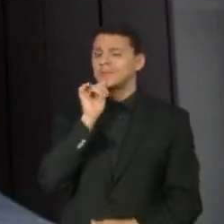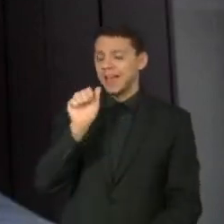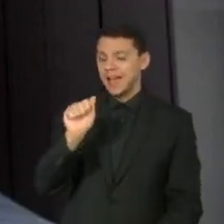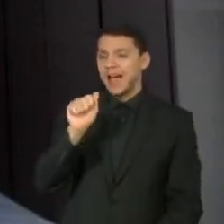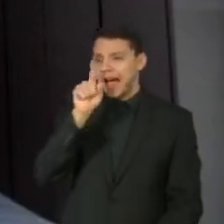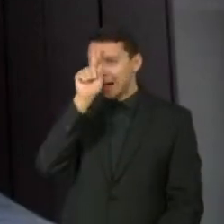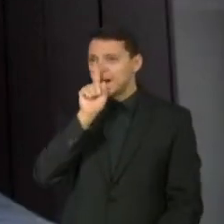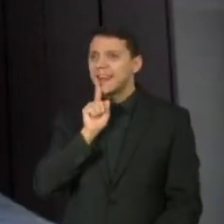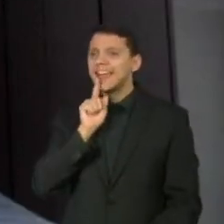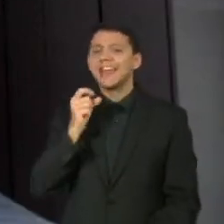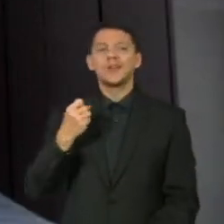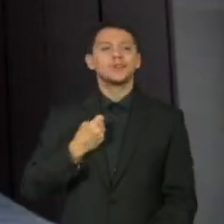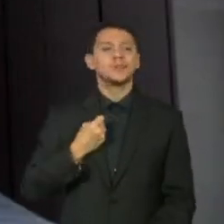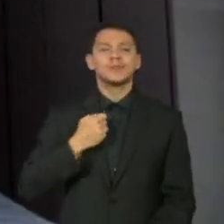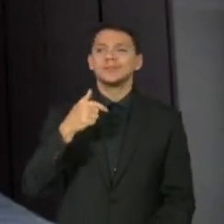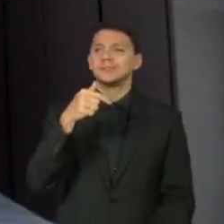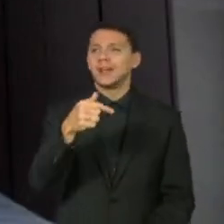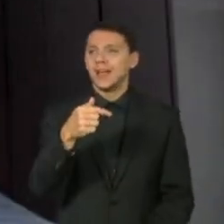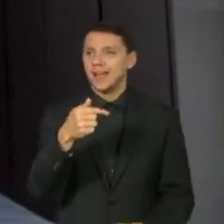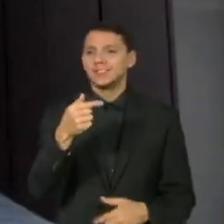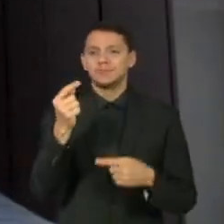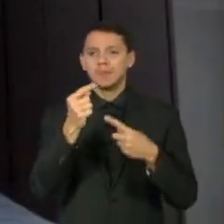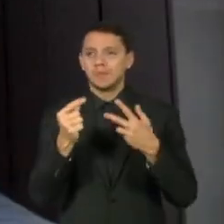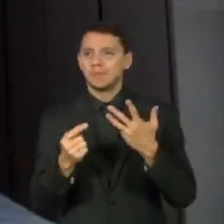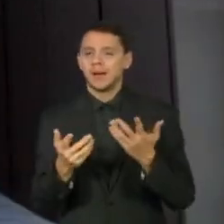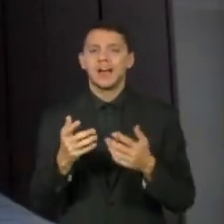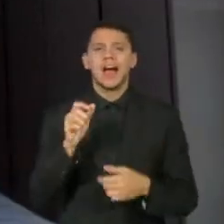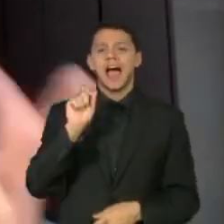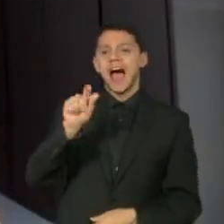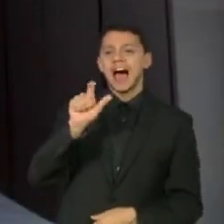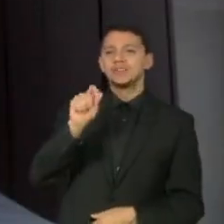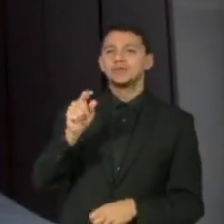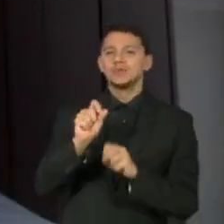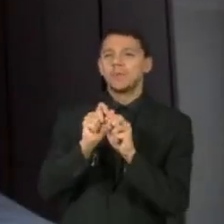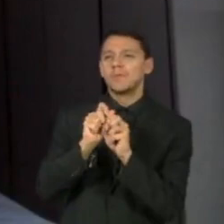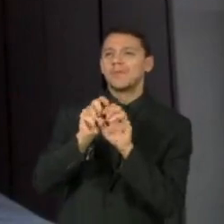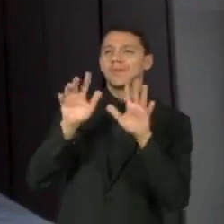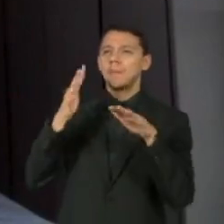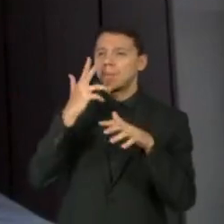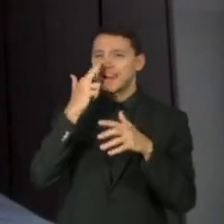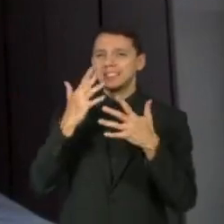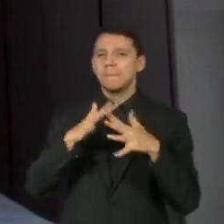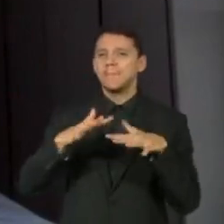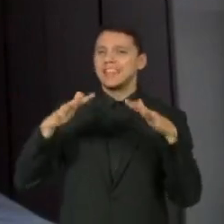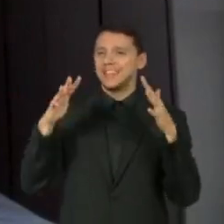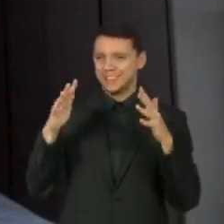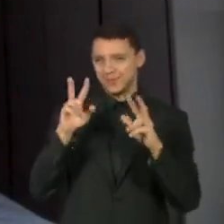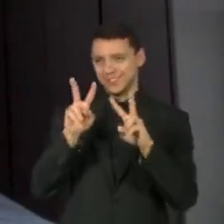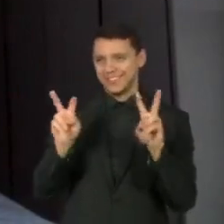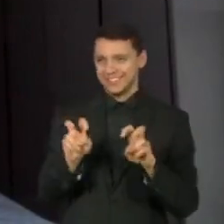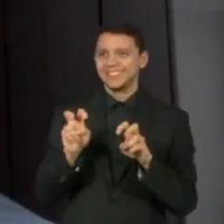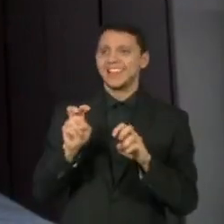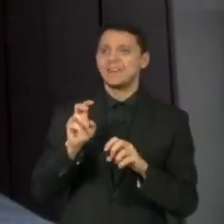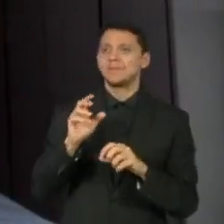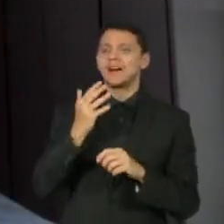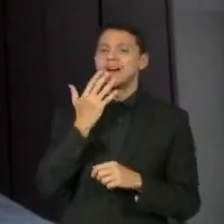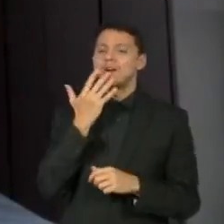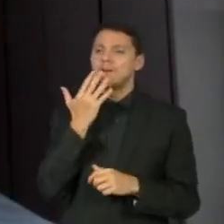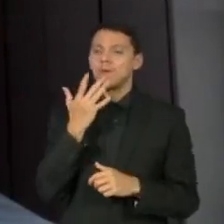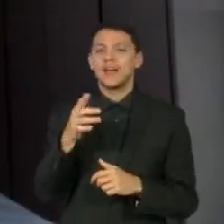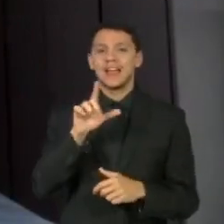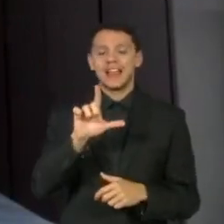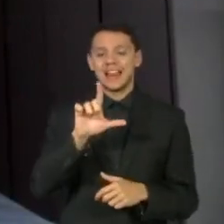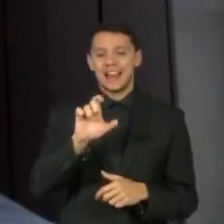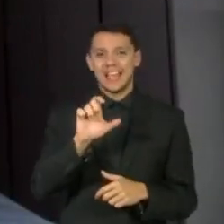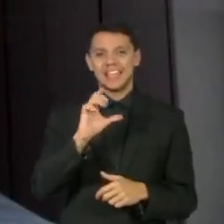sunset, azul brilhante, né? Que a gente tem em termos de corante, lecitina de soja, que